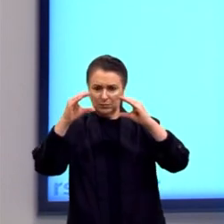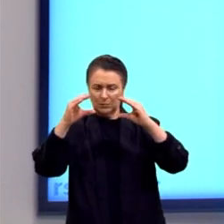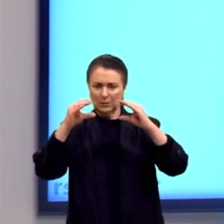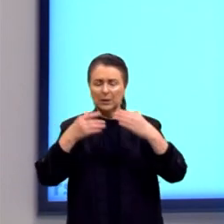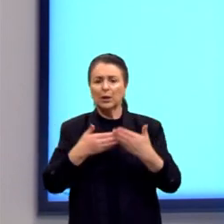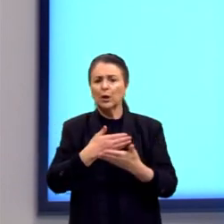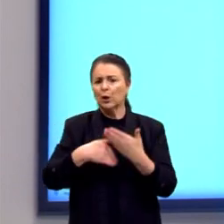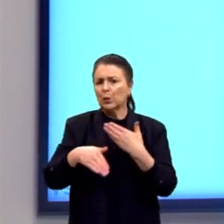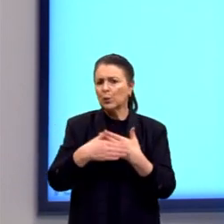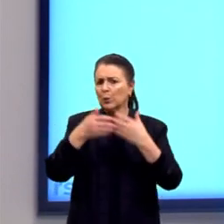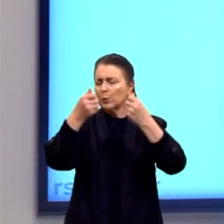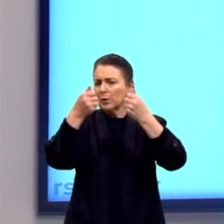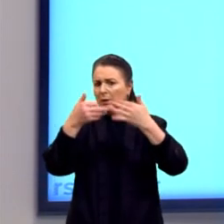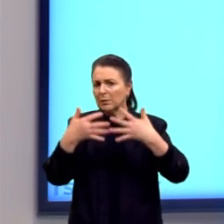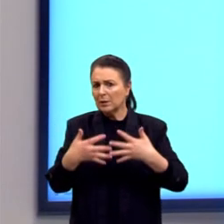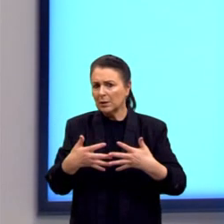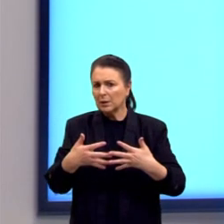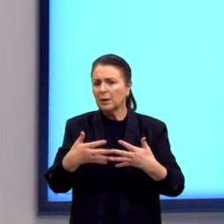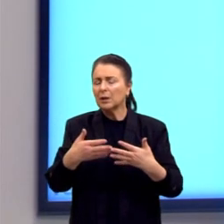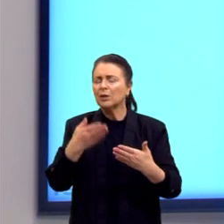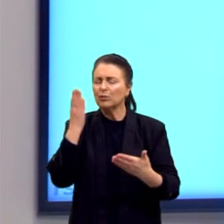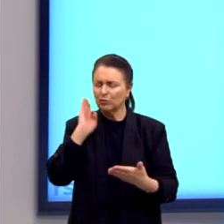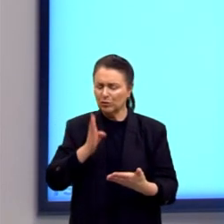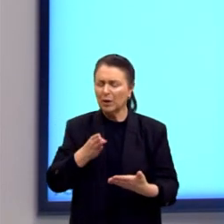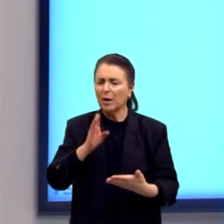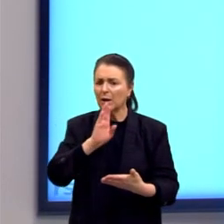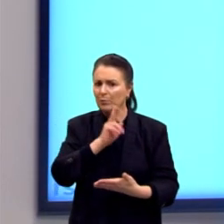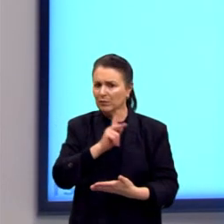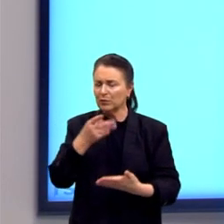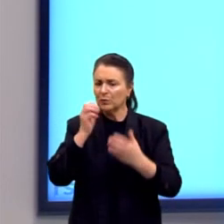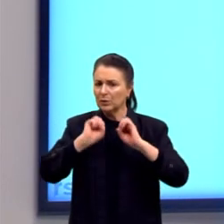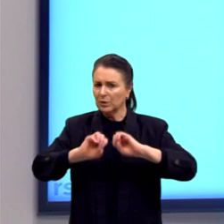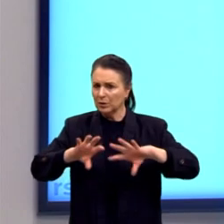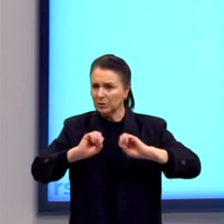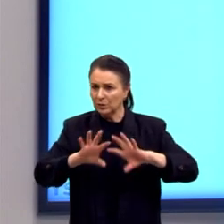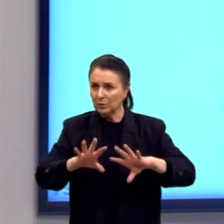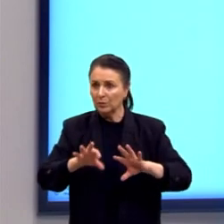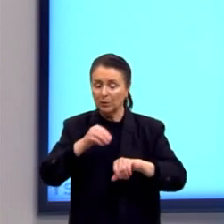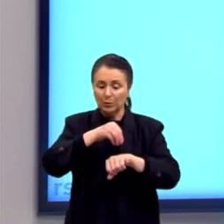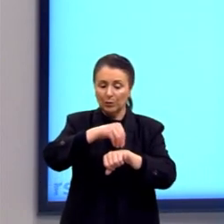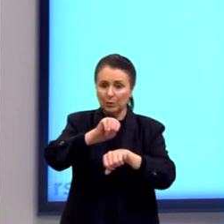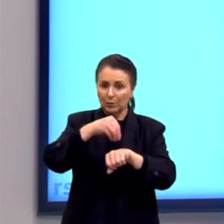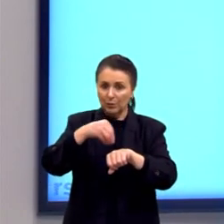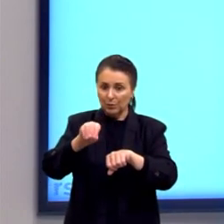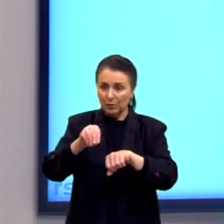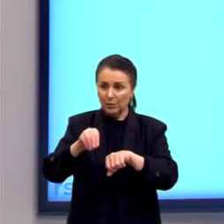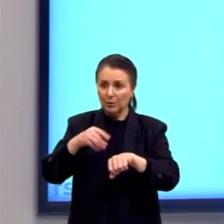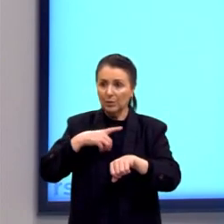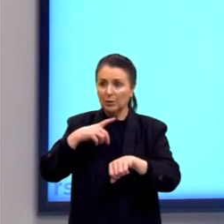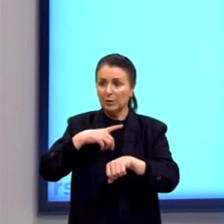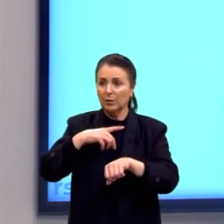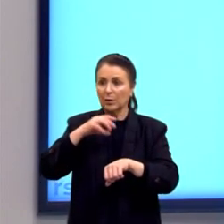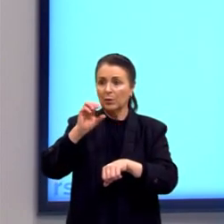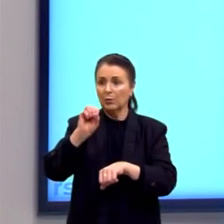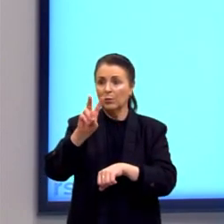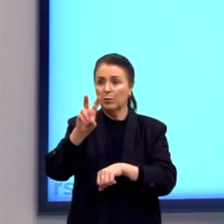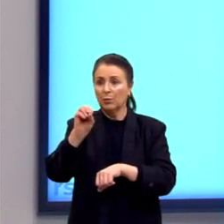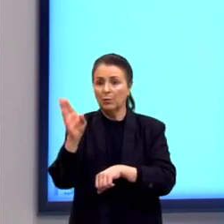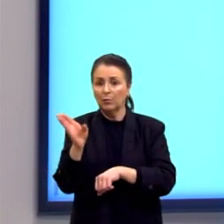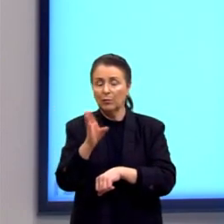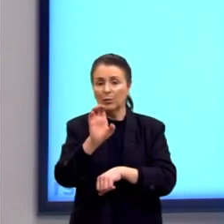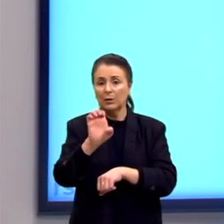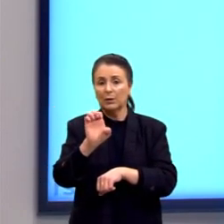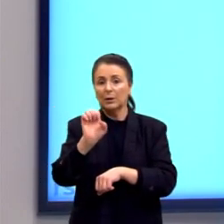que a gente também já viu em outras aulas. Como sugestão, eu deixo aqui o Ovo da Serpente. Por favor,